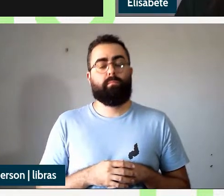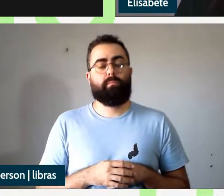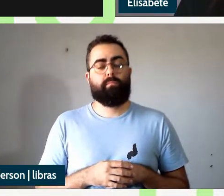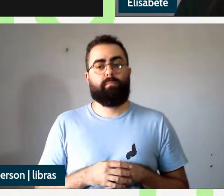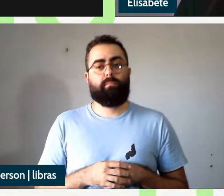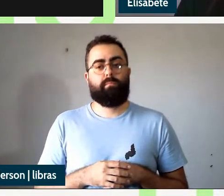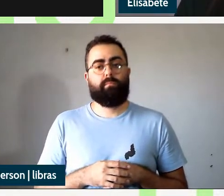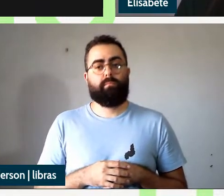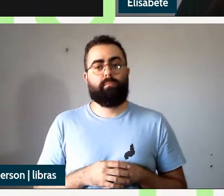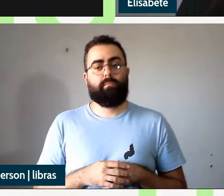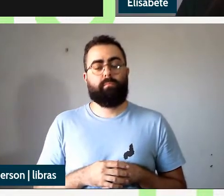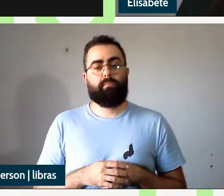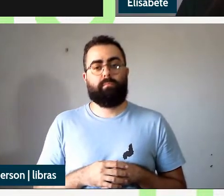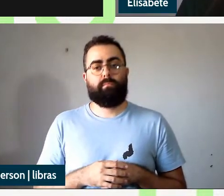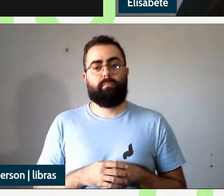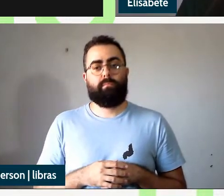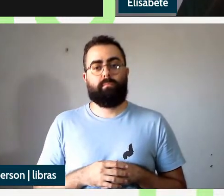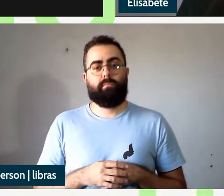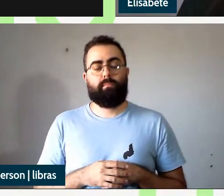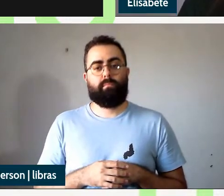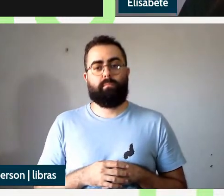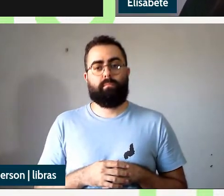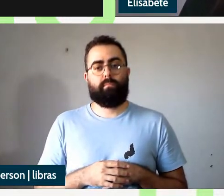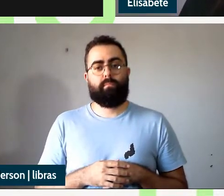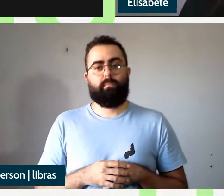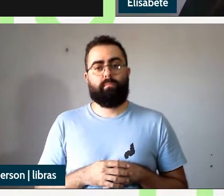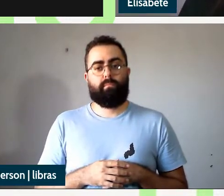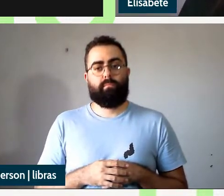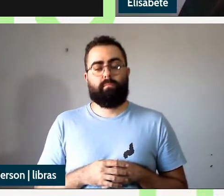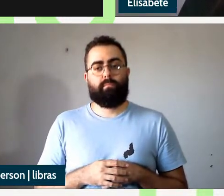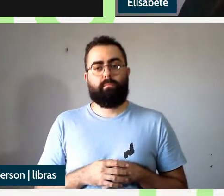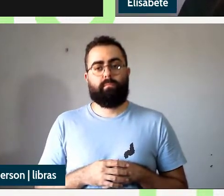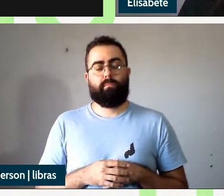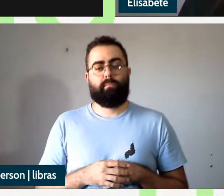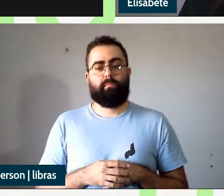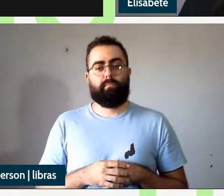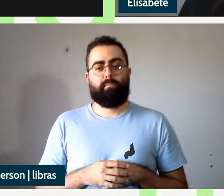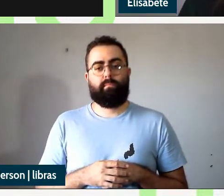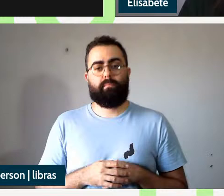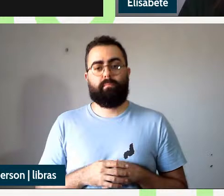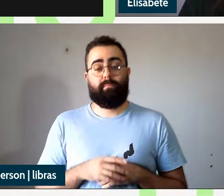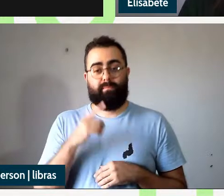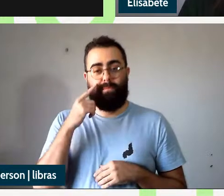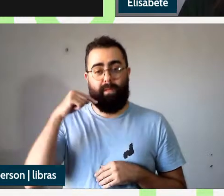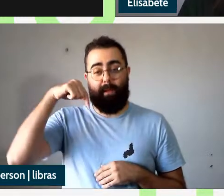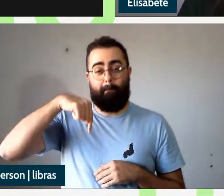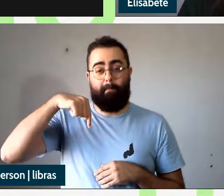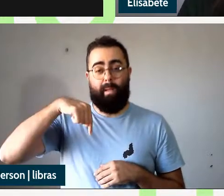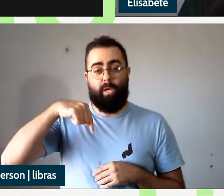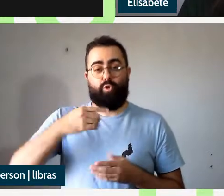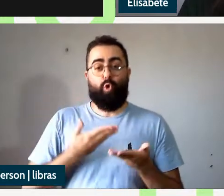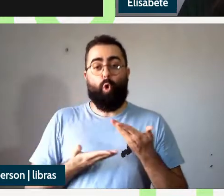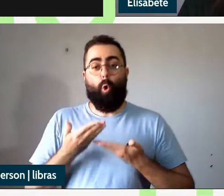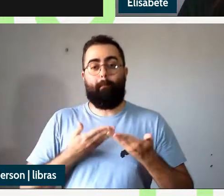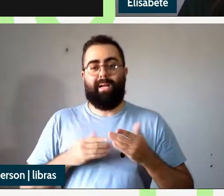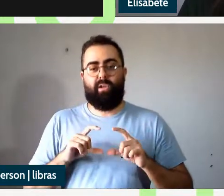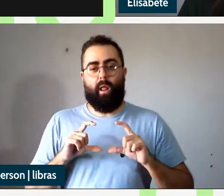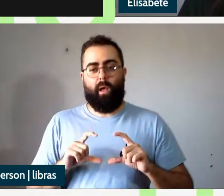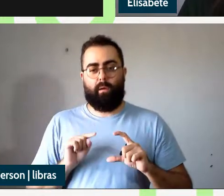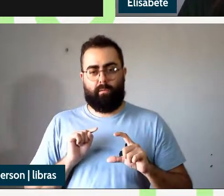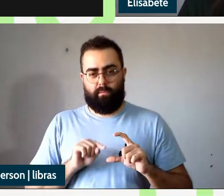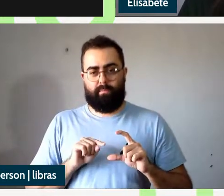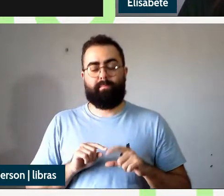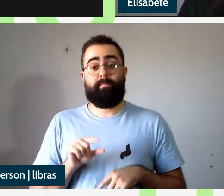ou embaixo a tem compartilhar no botão do meio aí vai compartilhar a tela